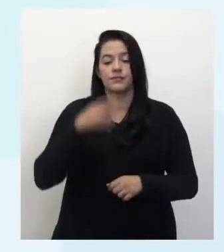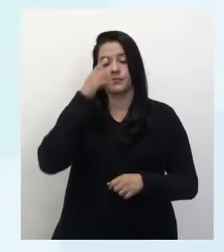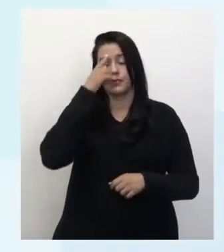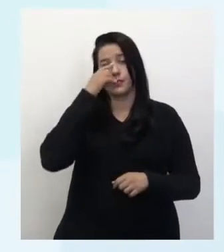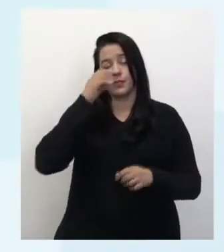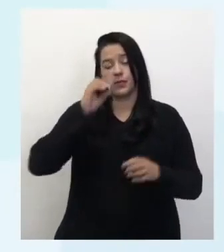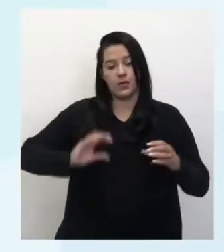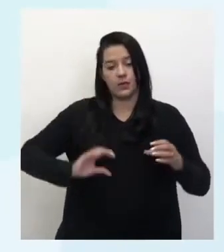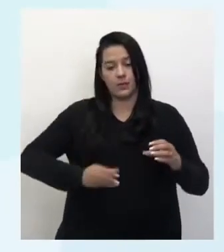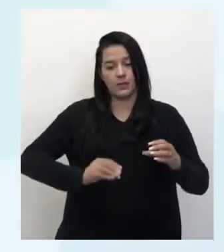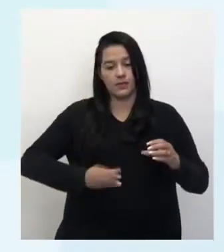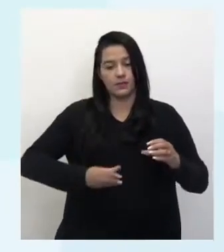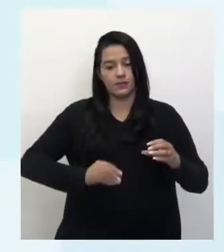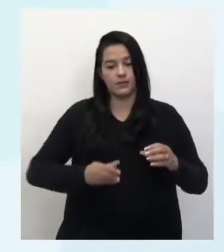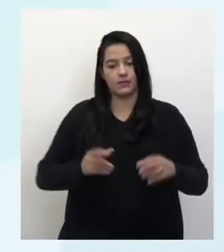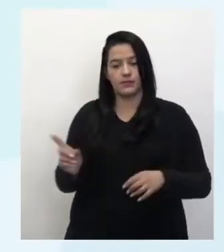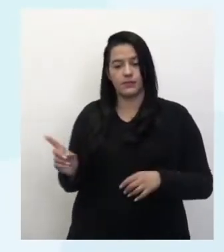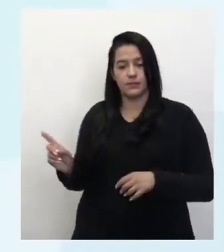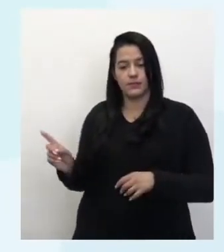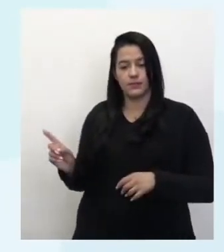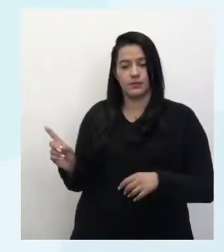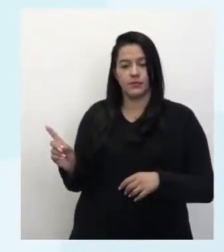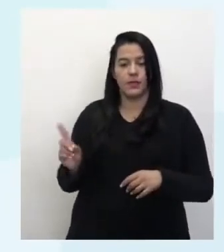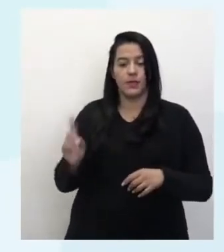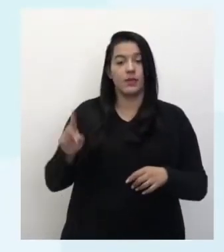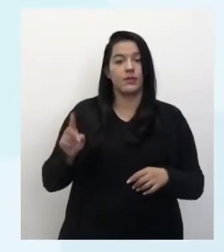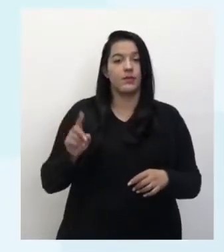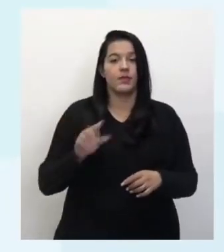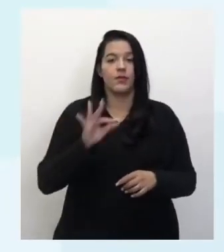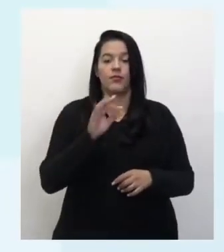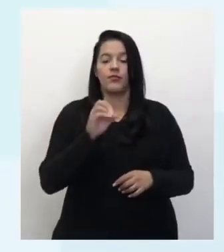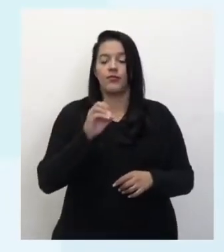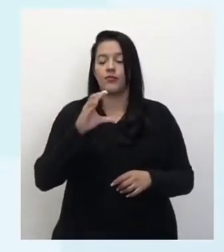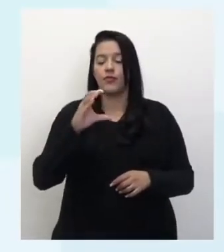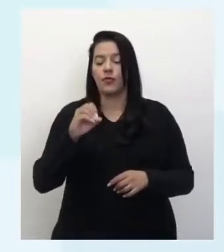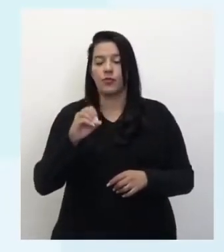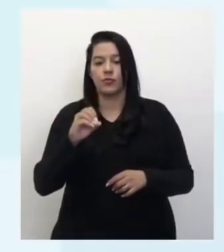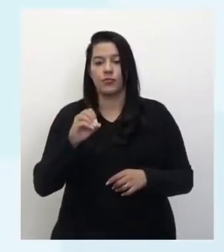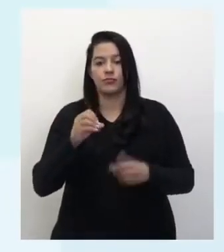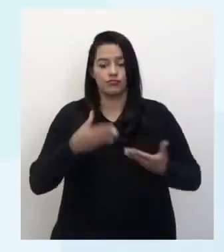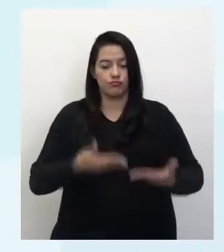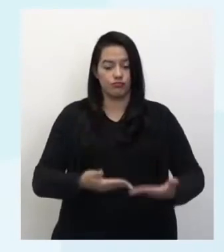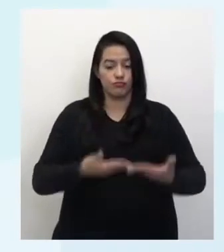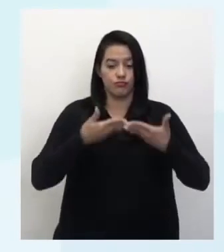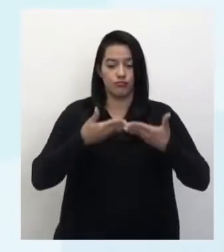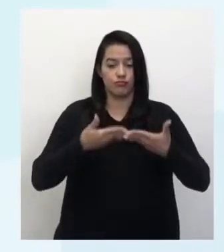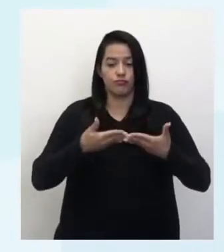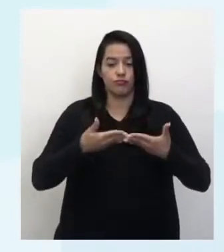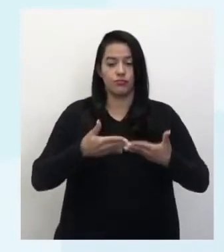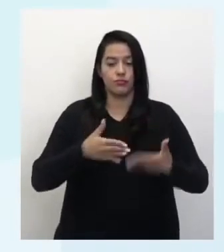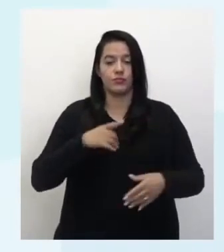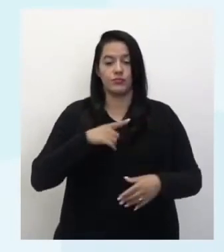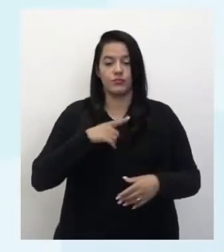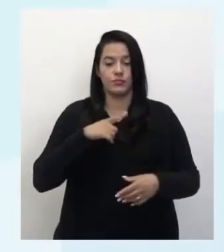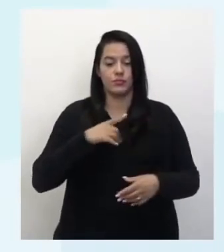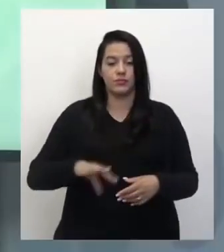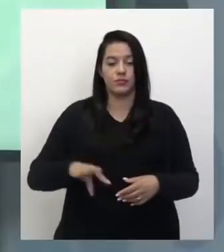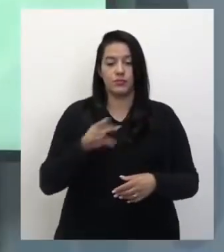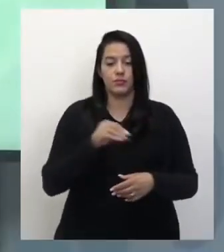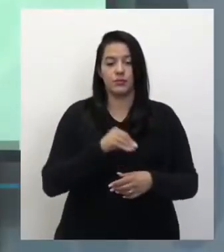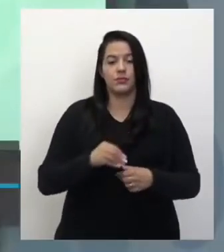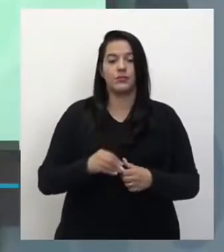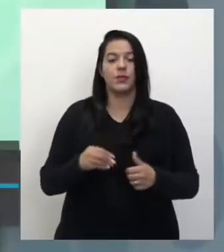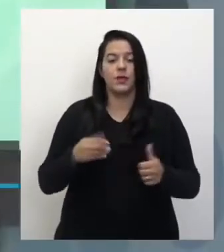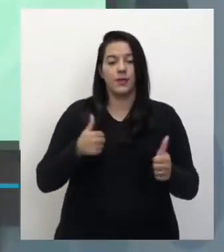parafuso macrométrico, que ele vai me dar um foco, mas é um foco mais grosseiro. E eu vou ter o parafuso micrométrico, que é aquele que vai me dar